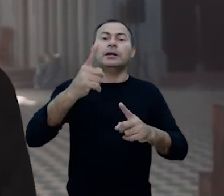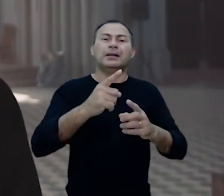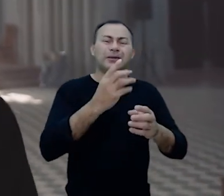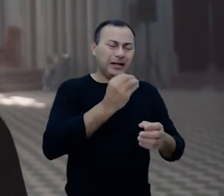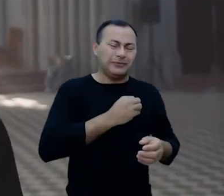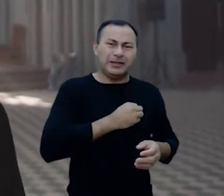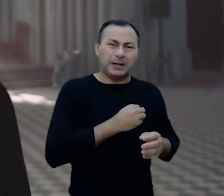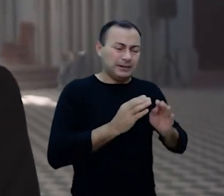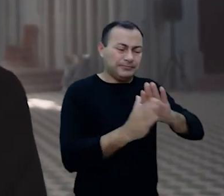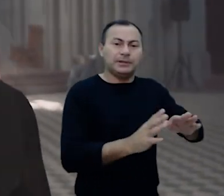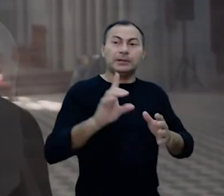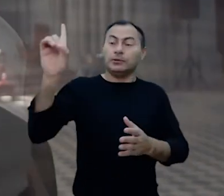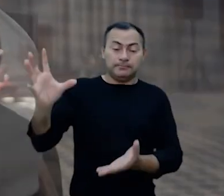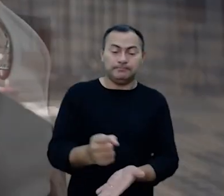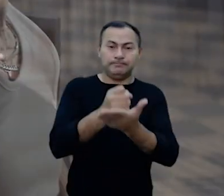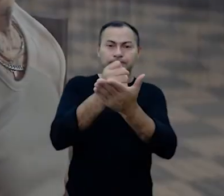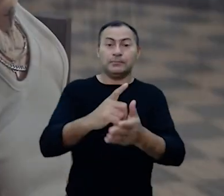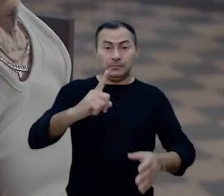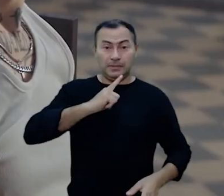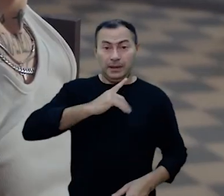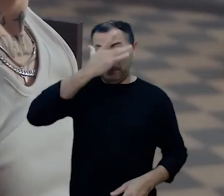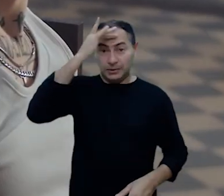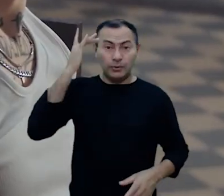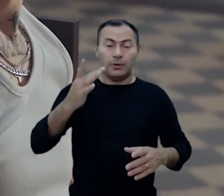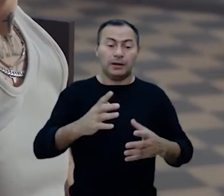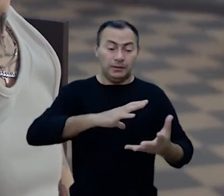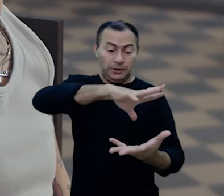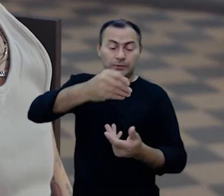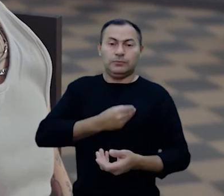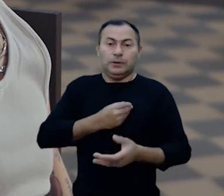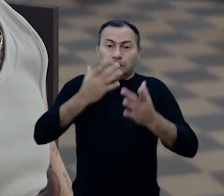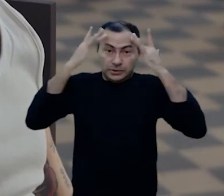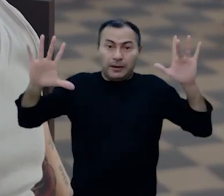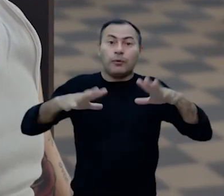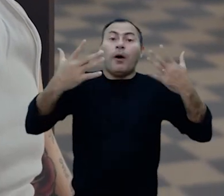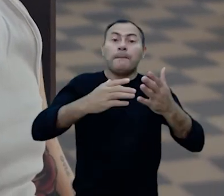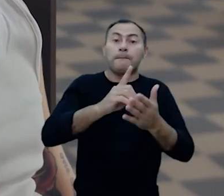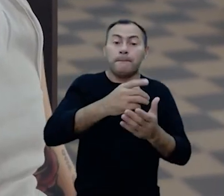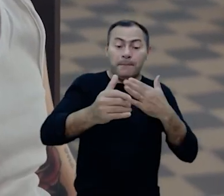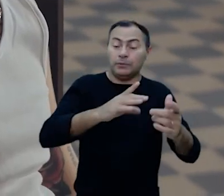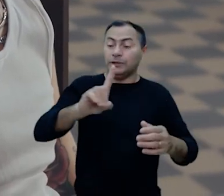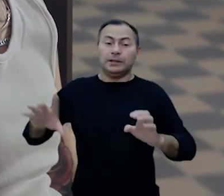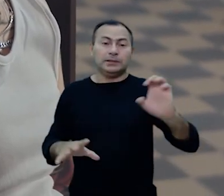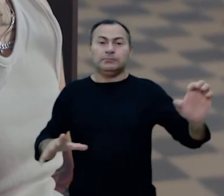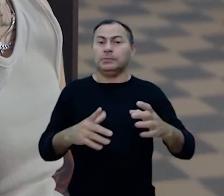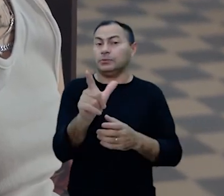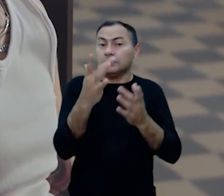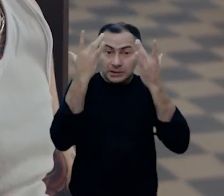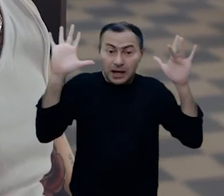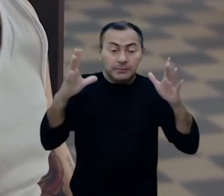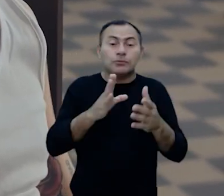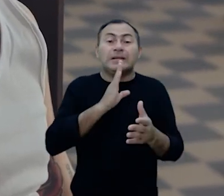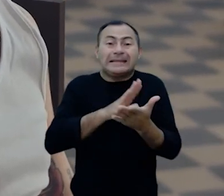você da escuridão existem pessoas no mundo que não sabem qual é a sua mão direita ou a esquerda eles não tem